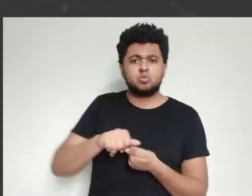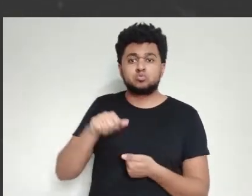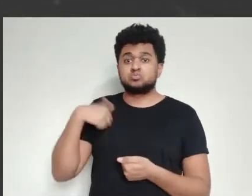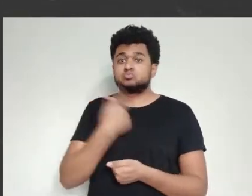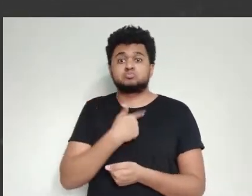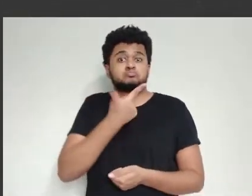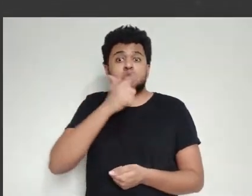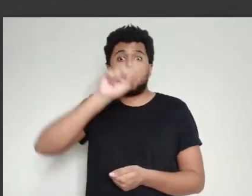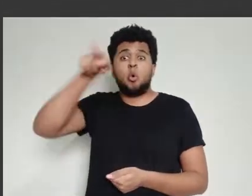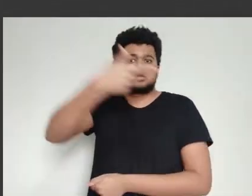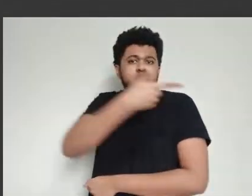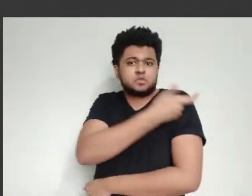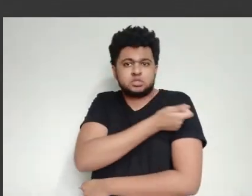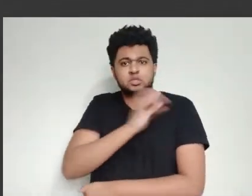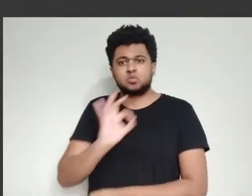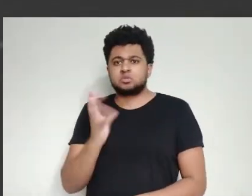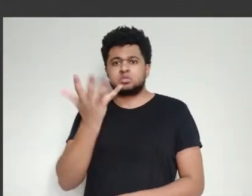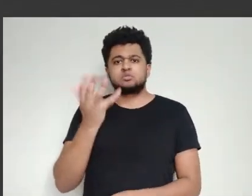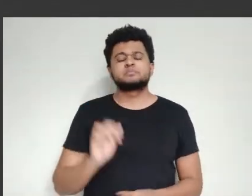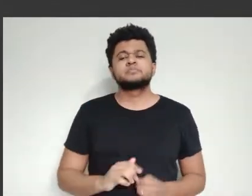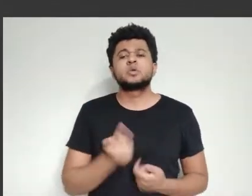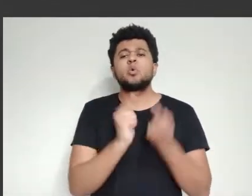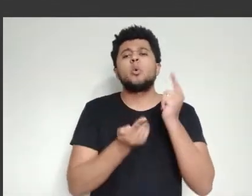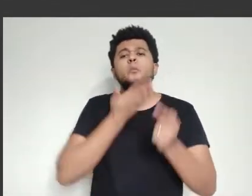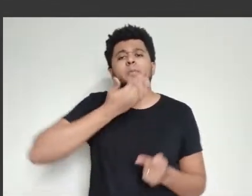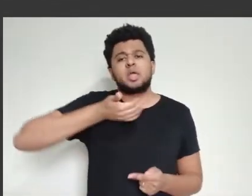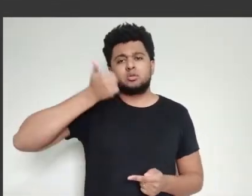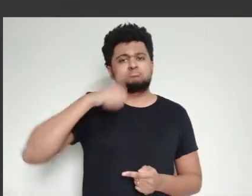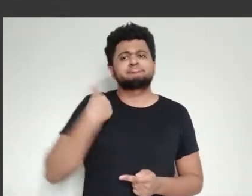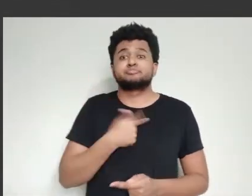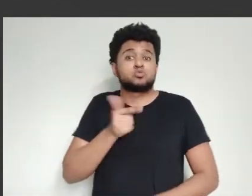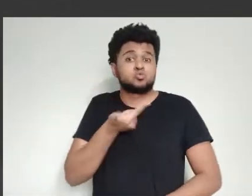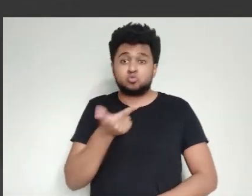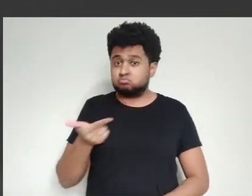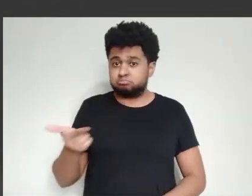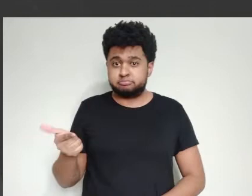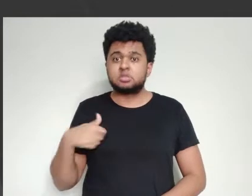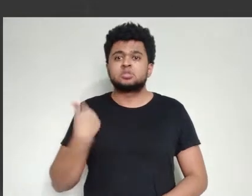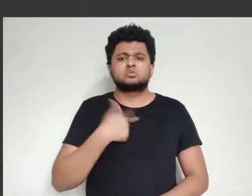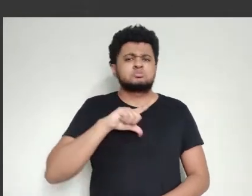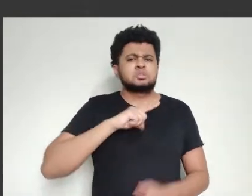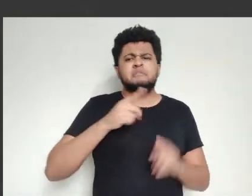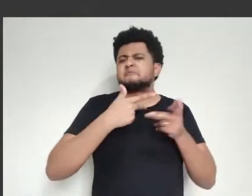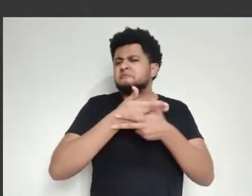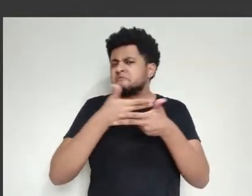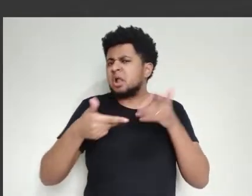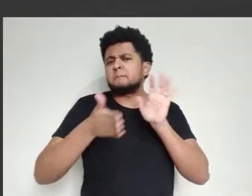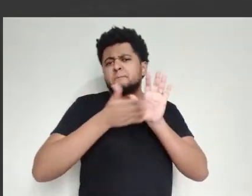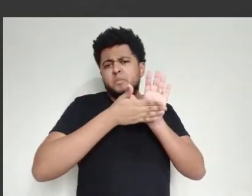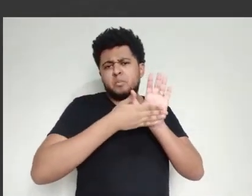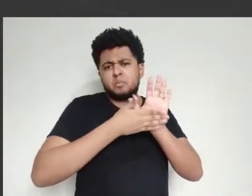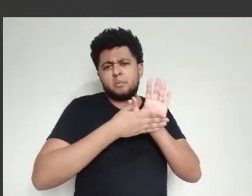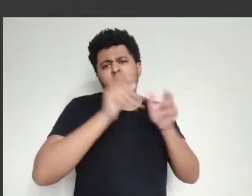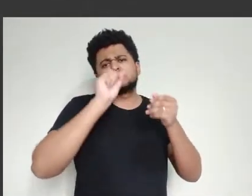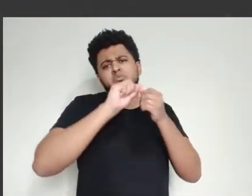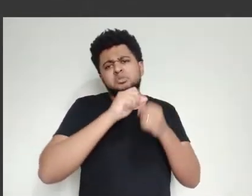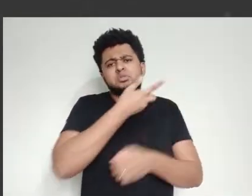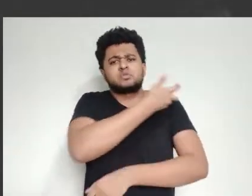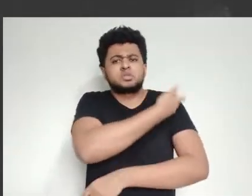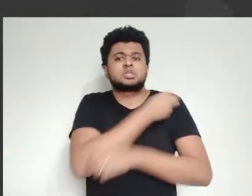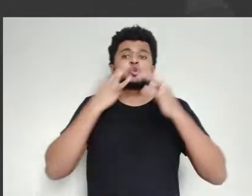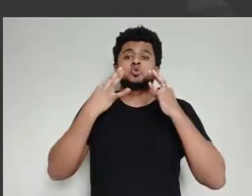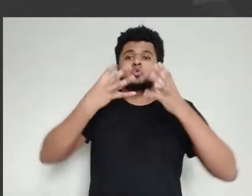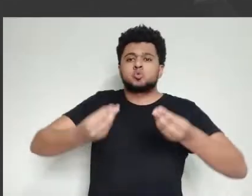feita da forma mais rudimentar possível. Muito assim, hoje em dia, é uma forma impensável de fazer vacina como ela era